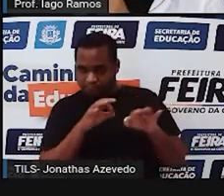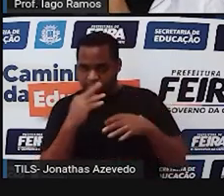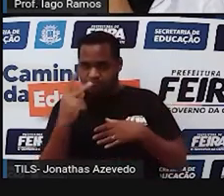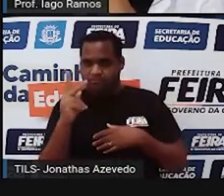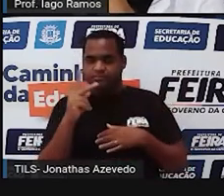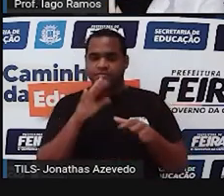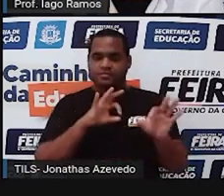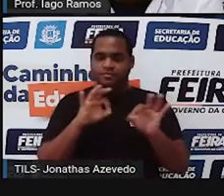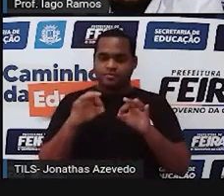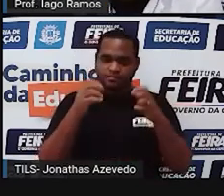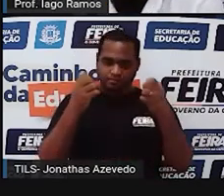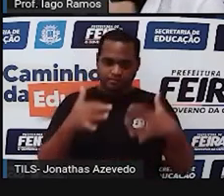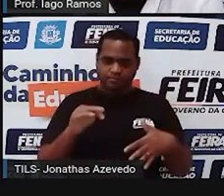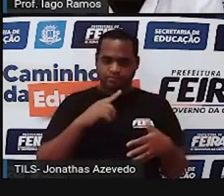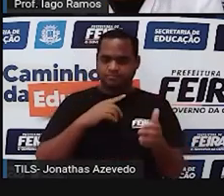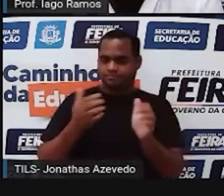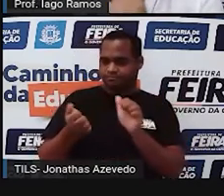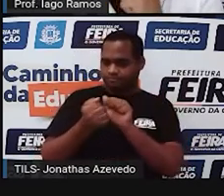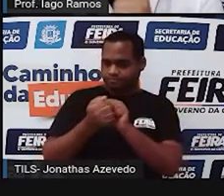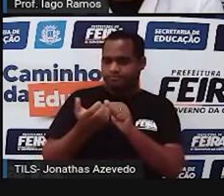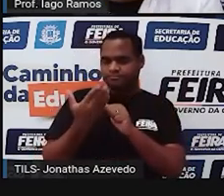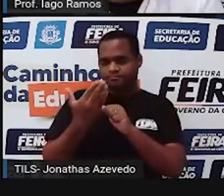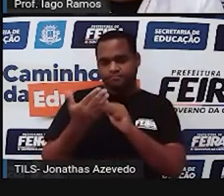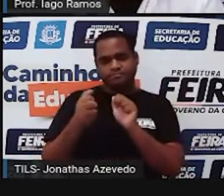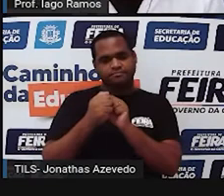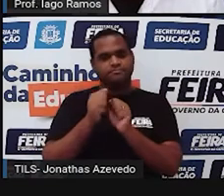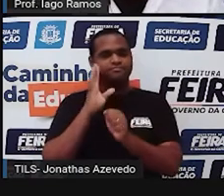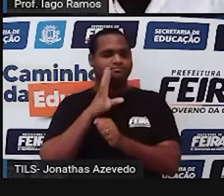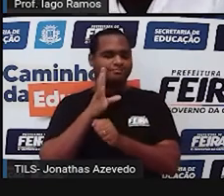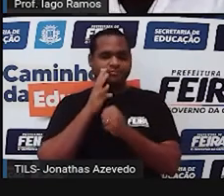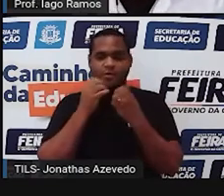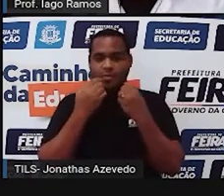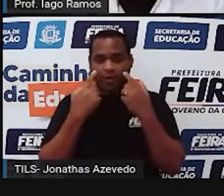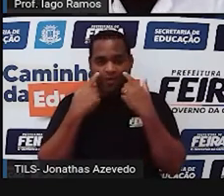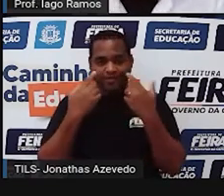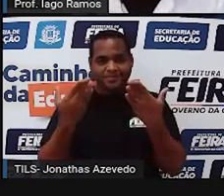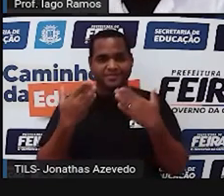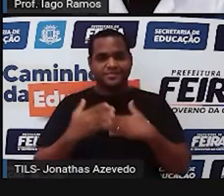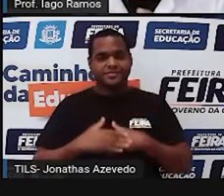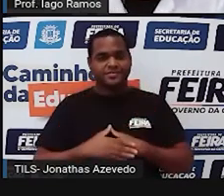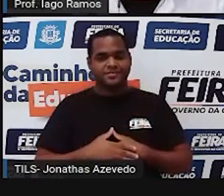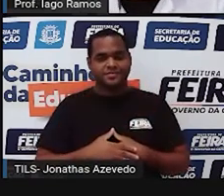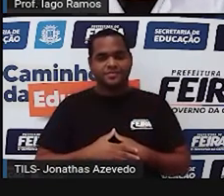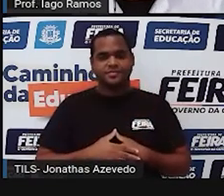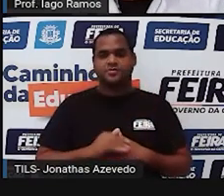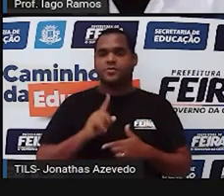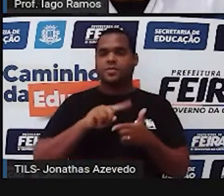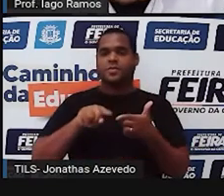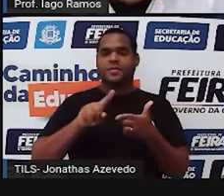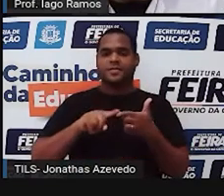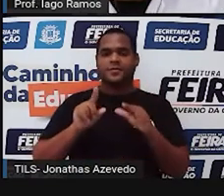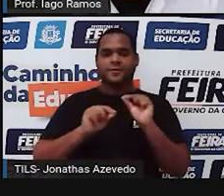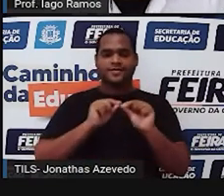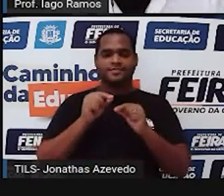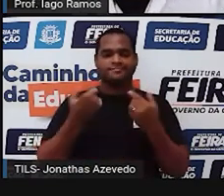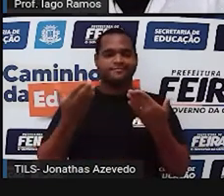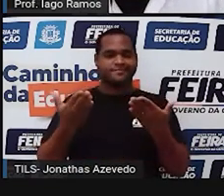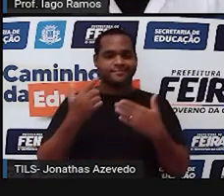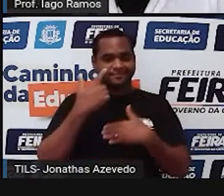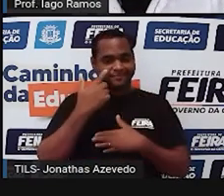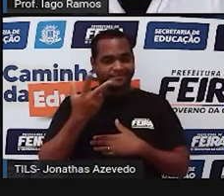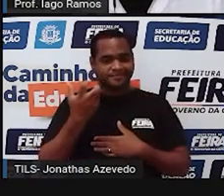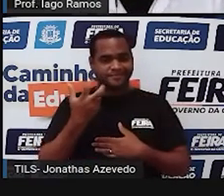Preparadas? Vamos junto. Vem comigo. Vai ser massa. Olha só. Esse aí é o problema. Se liga, tá?